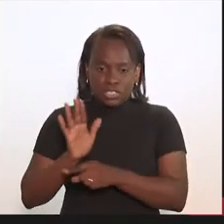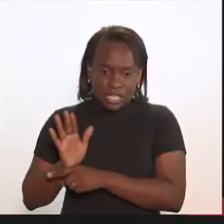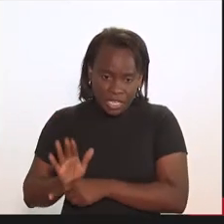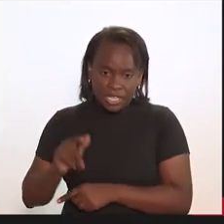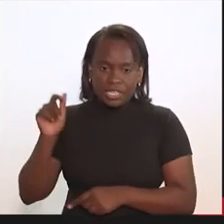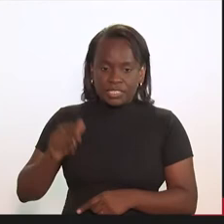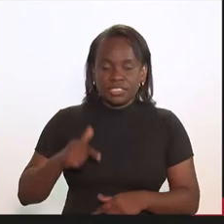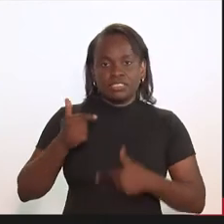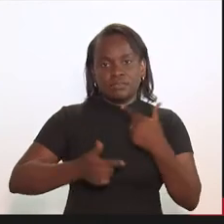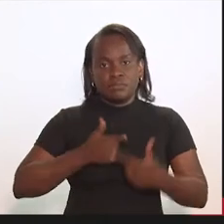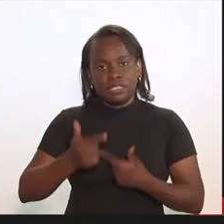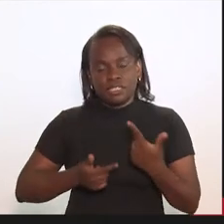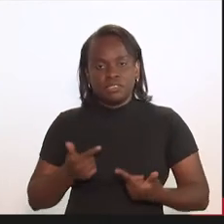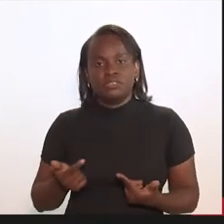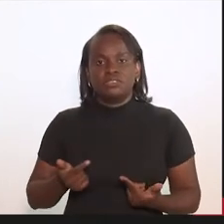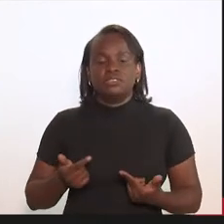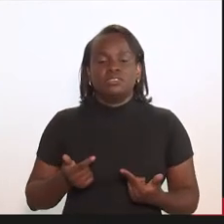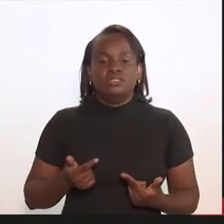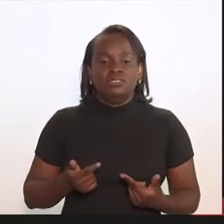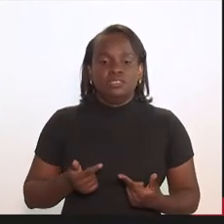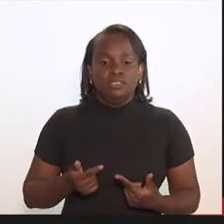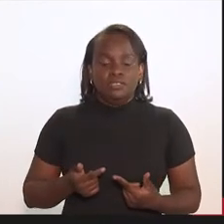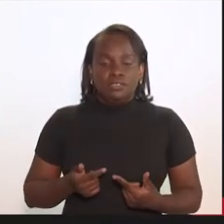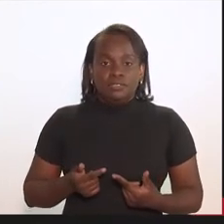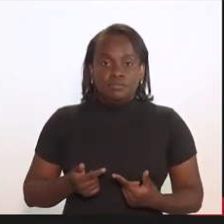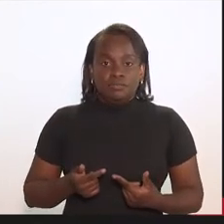contribuição a dar aos nossos trabalhos.